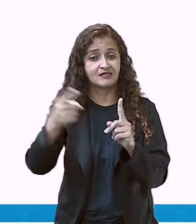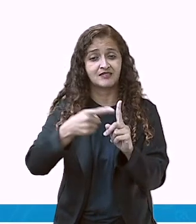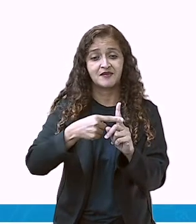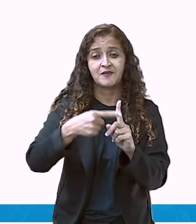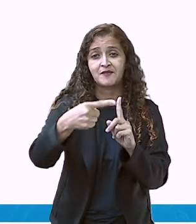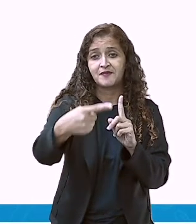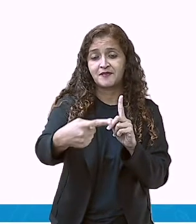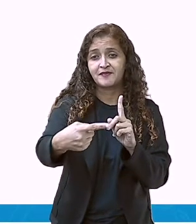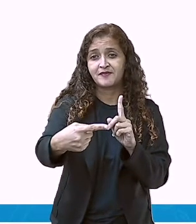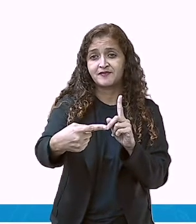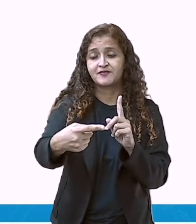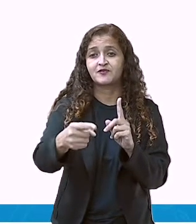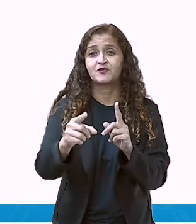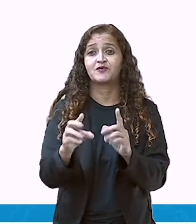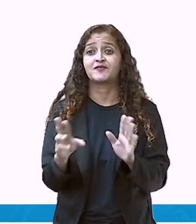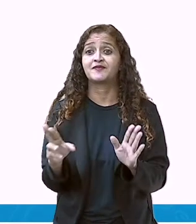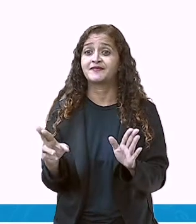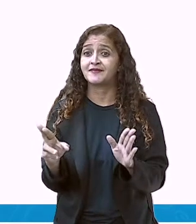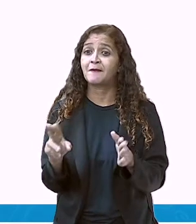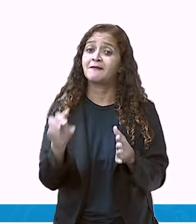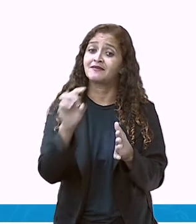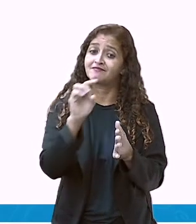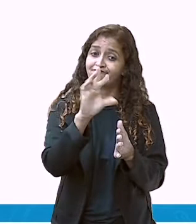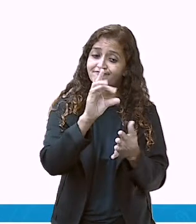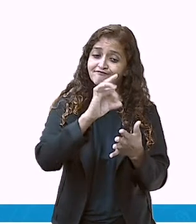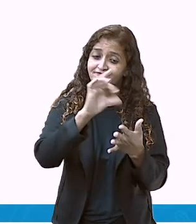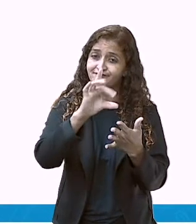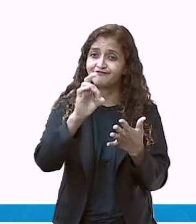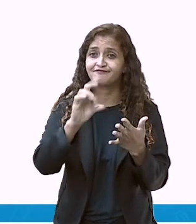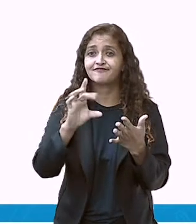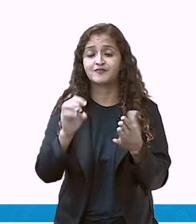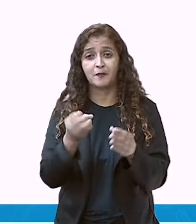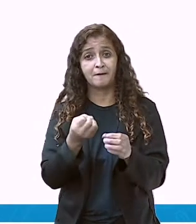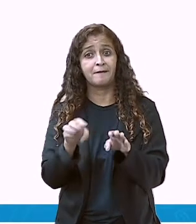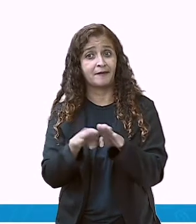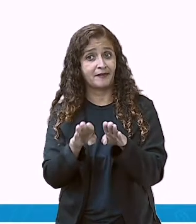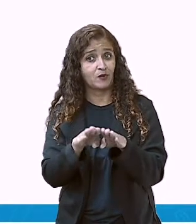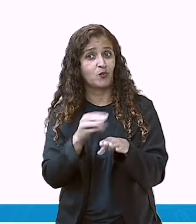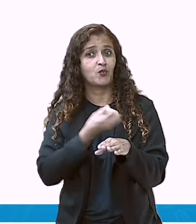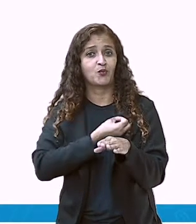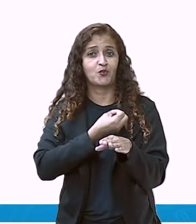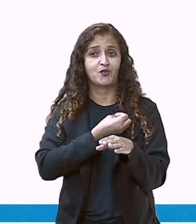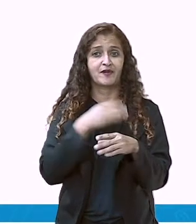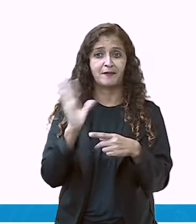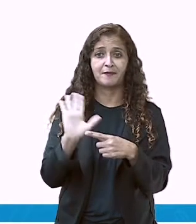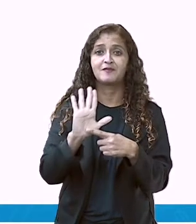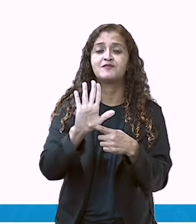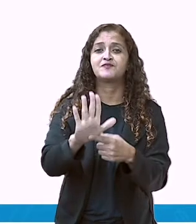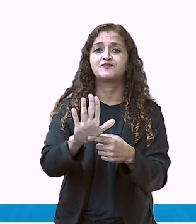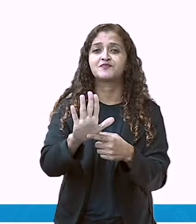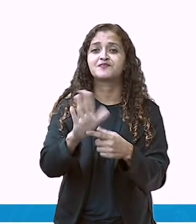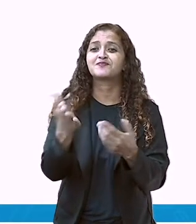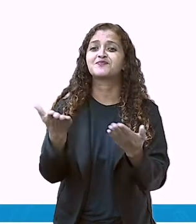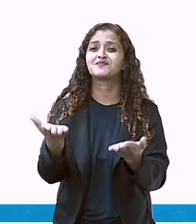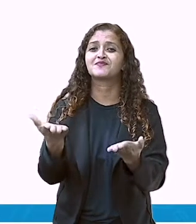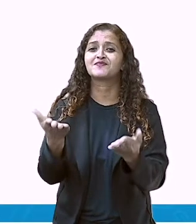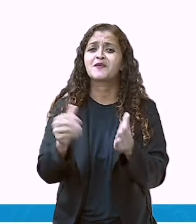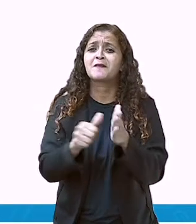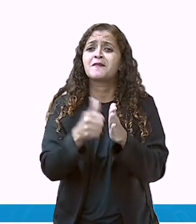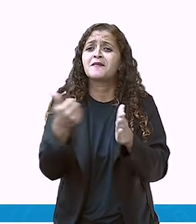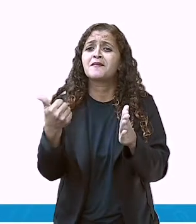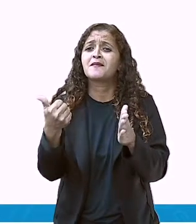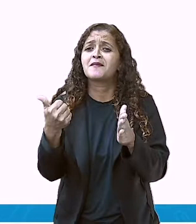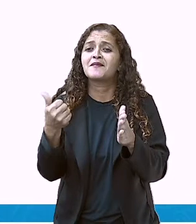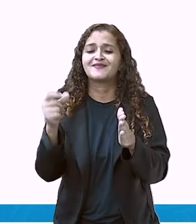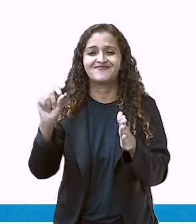tem o correspondente a cada dia da semana, tem o número, não é isso? E agora, qual o primeiro mês do